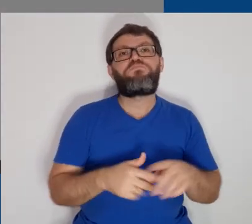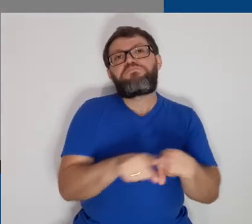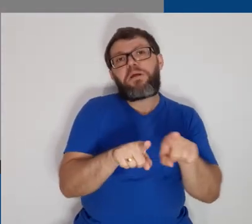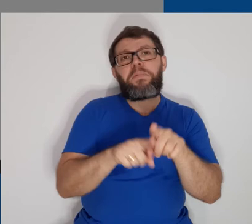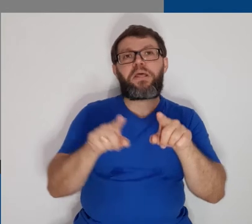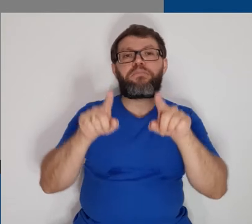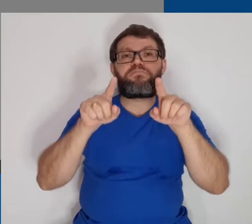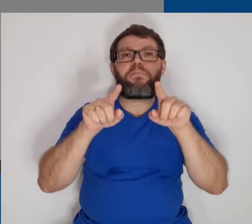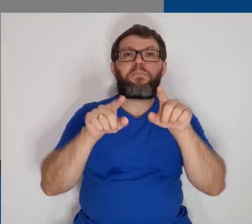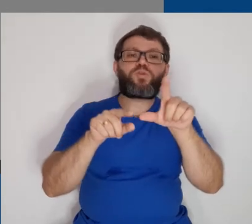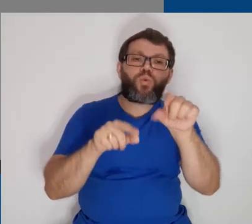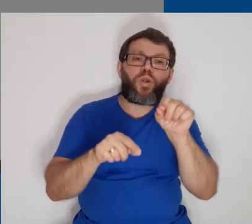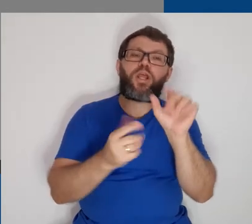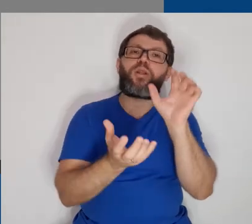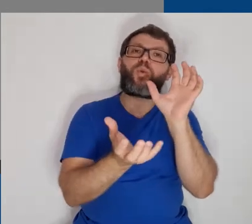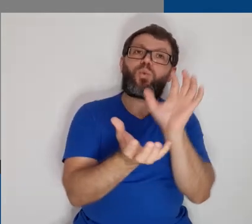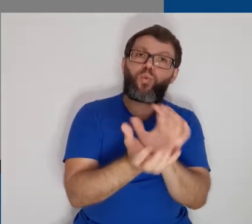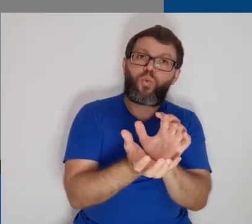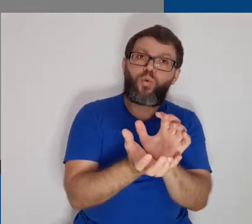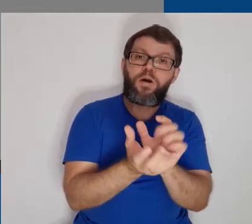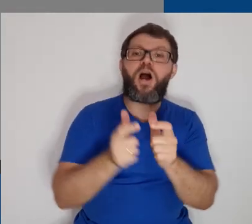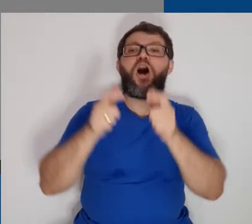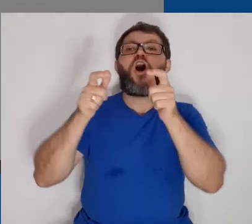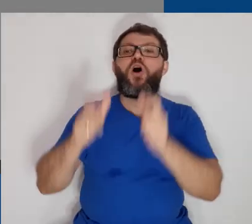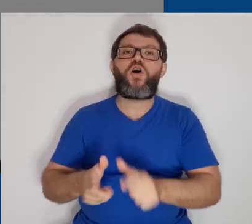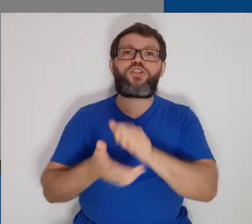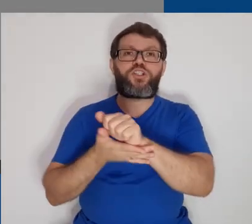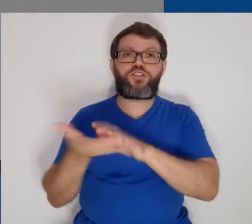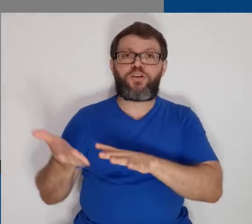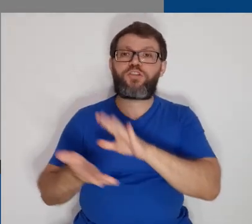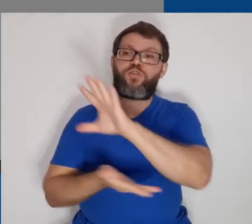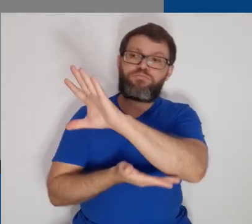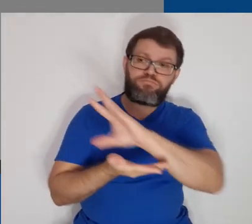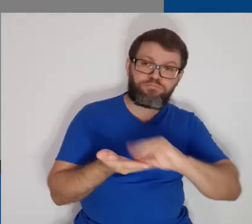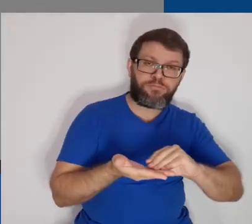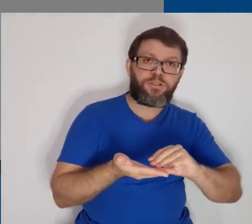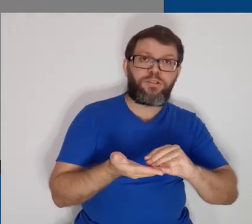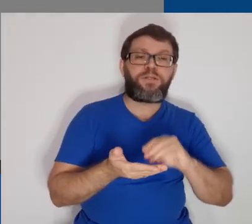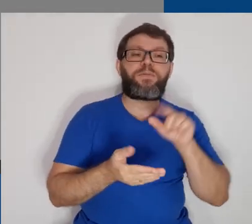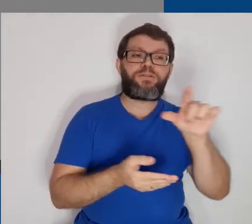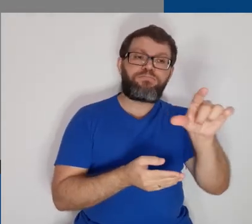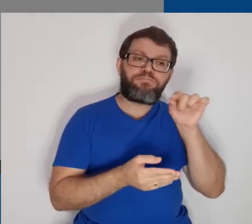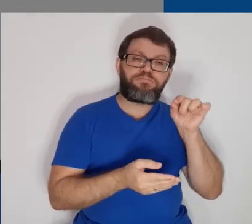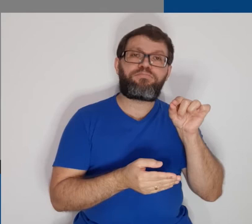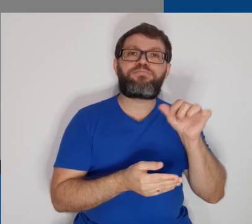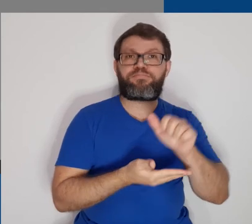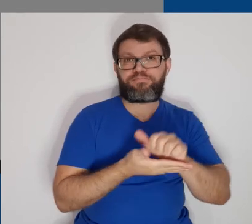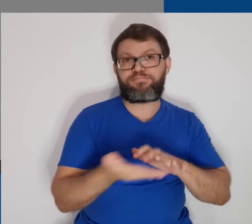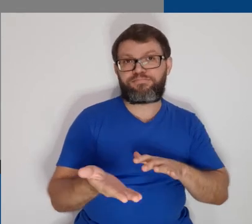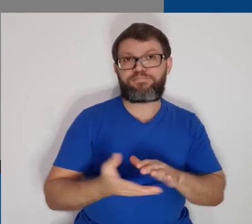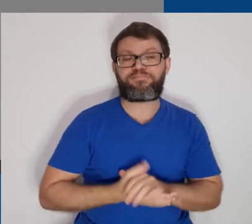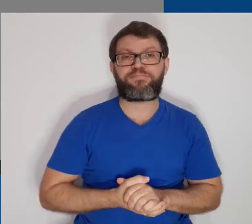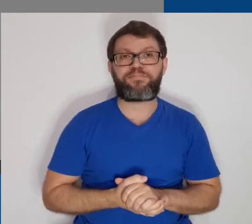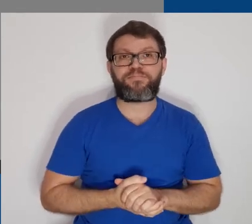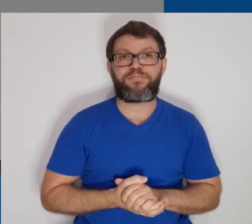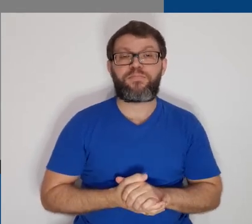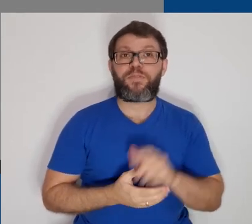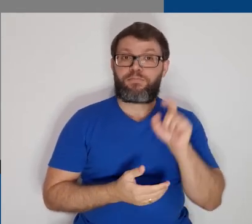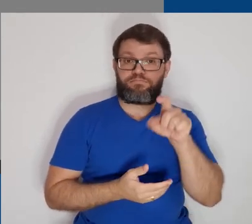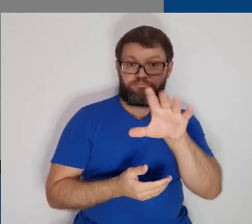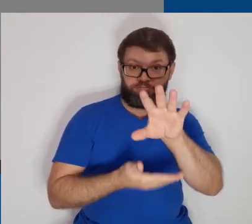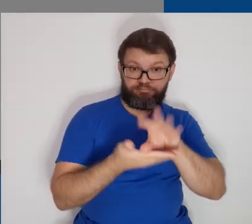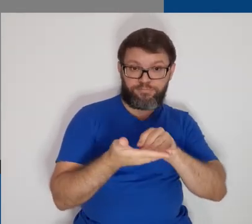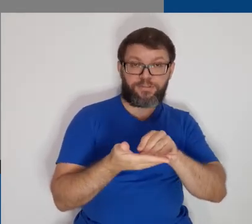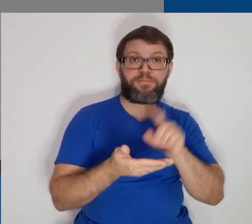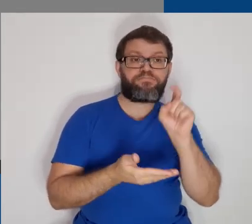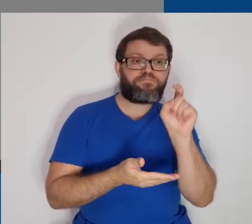podemos escolher a turma, aonde está a atividade que queremos reutilizar e, em seguida, selecionar essa atividade. Quando